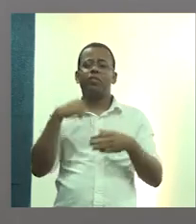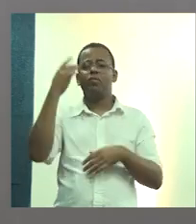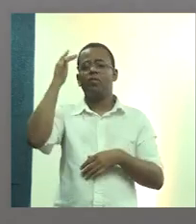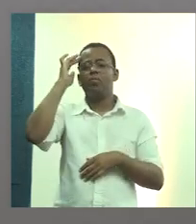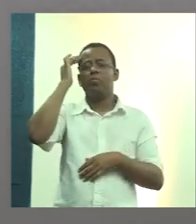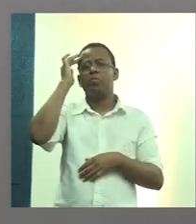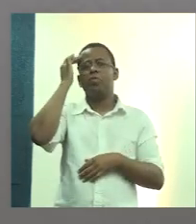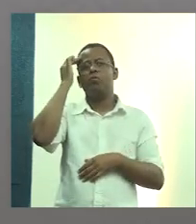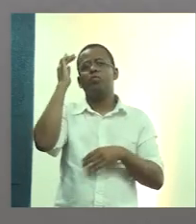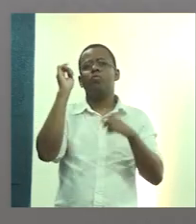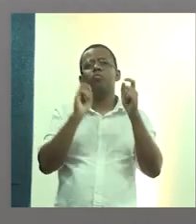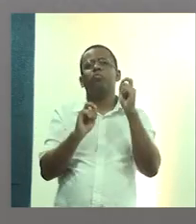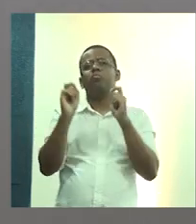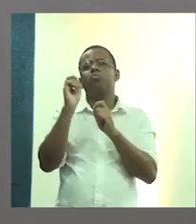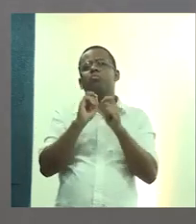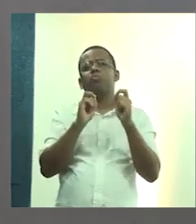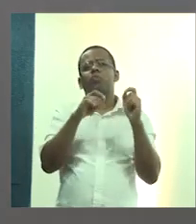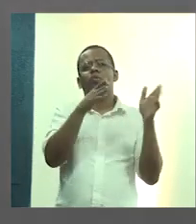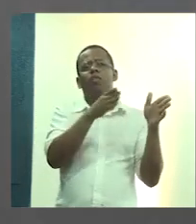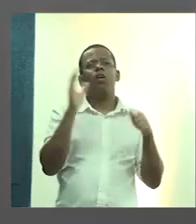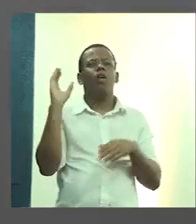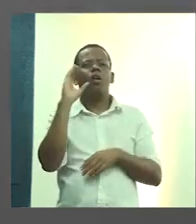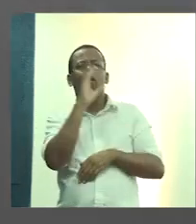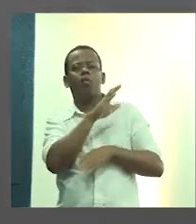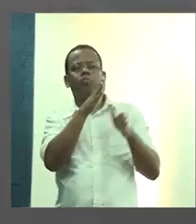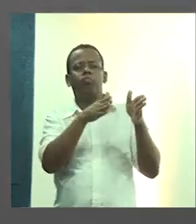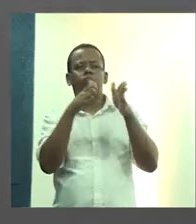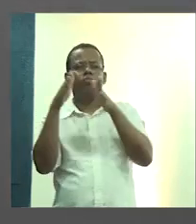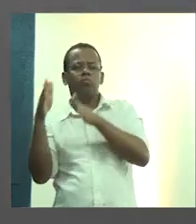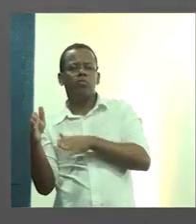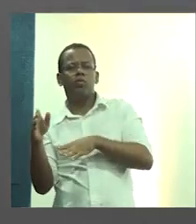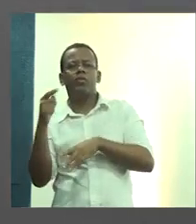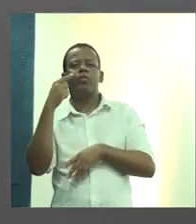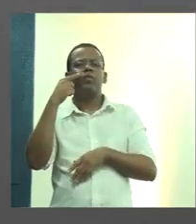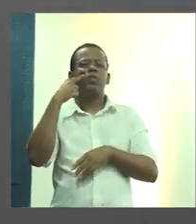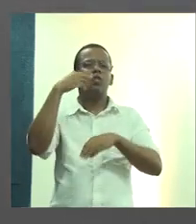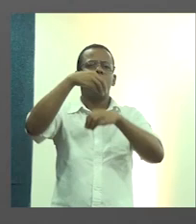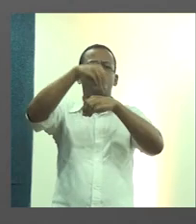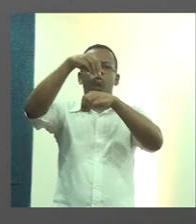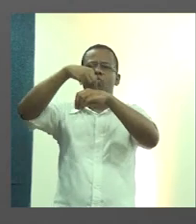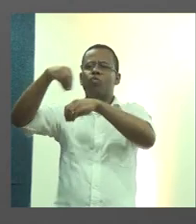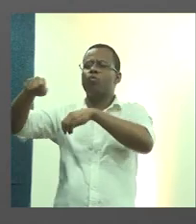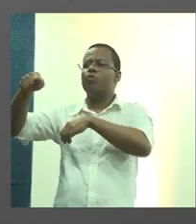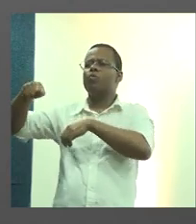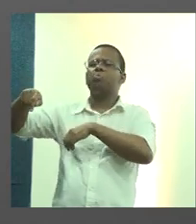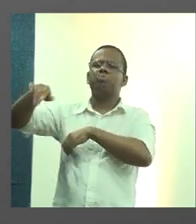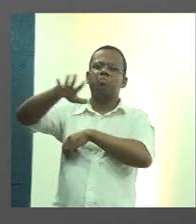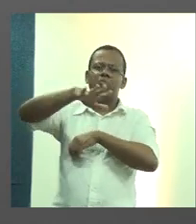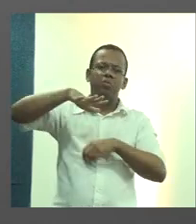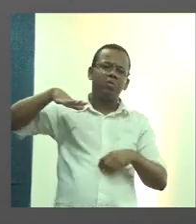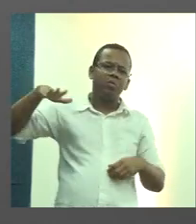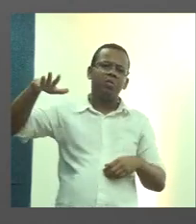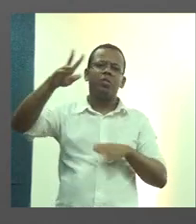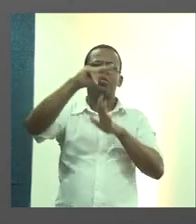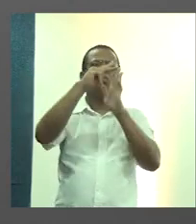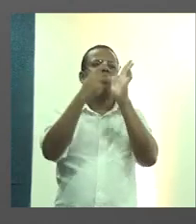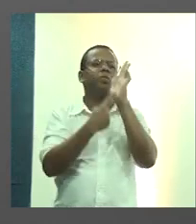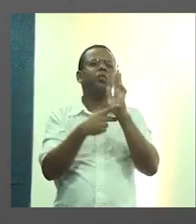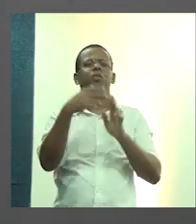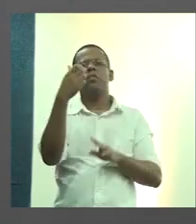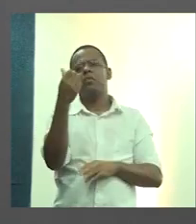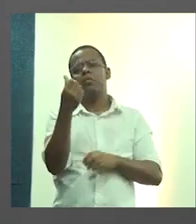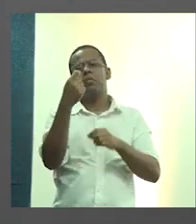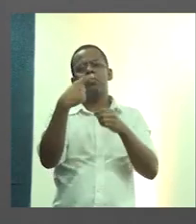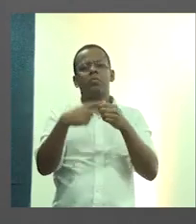que... Vou passar rápido aqui. Esses são os dados gerais do projeto. Então, são seis municípios